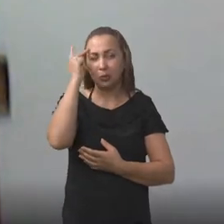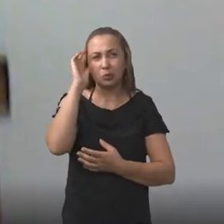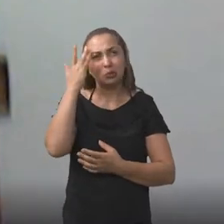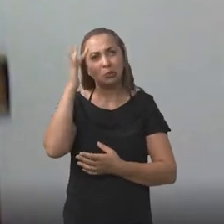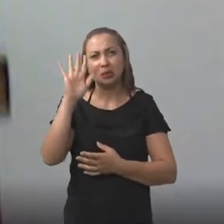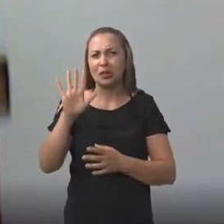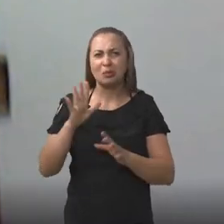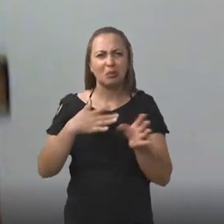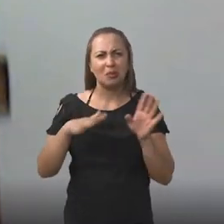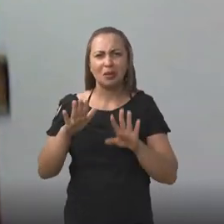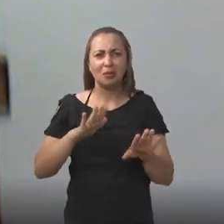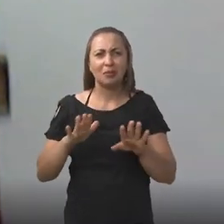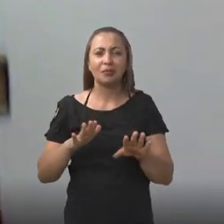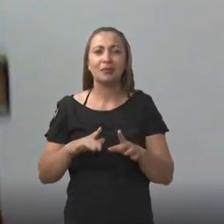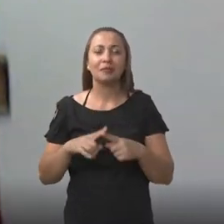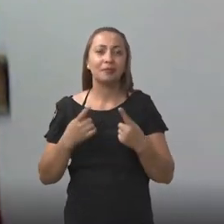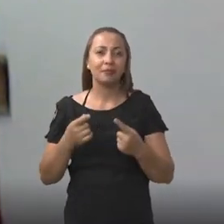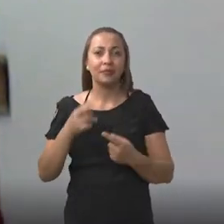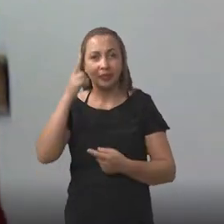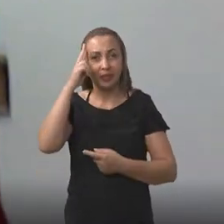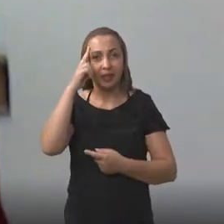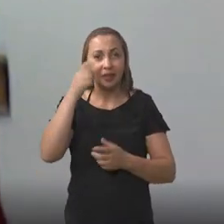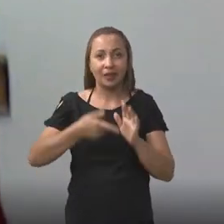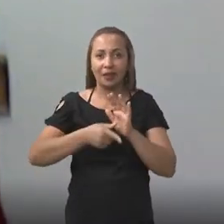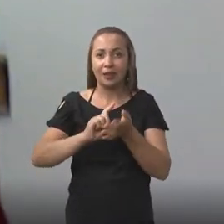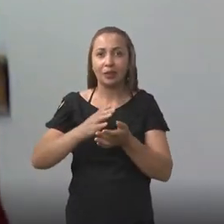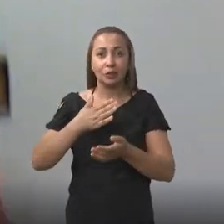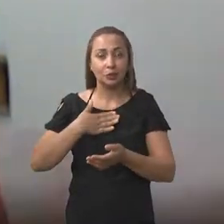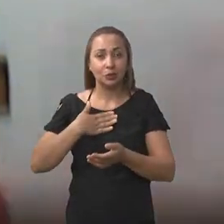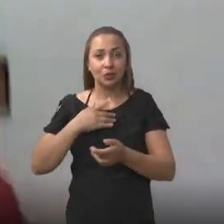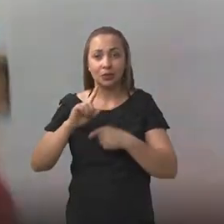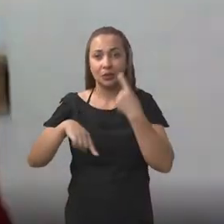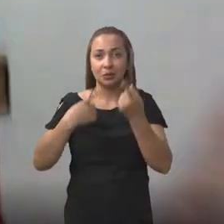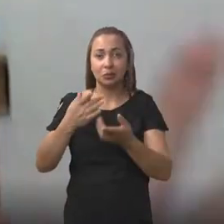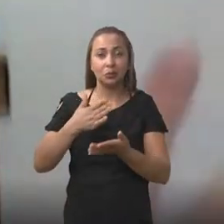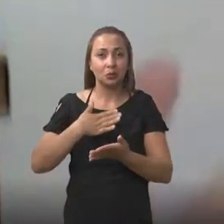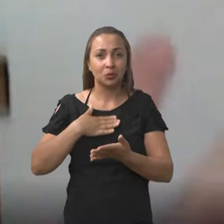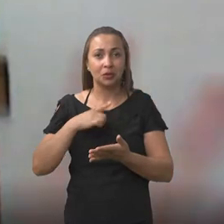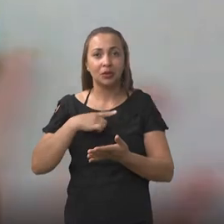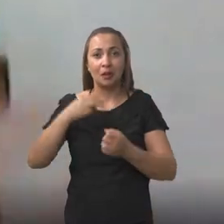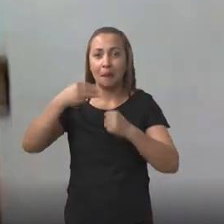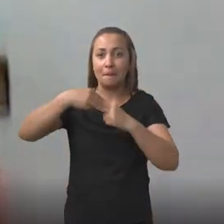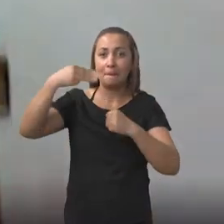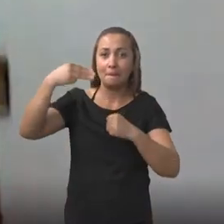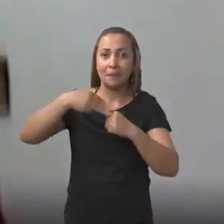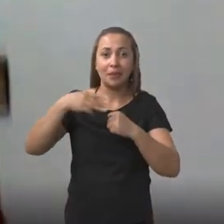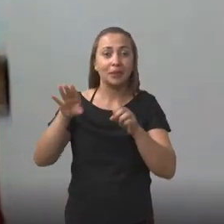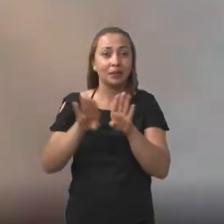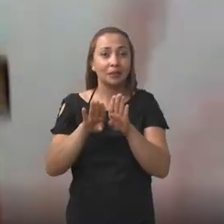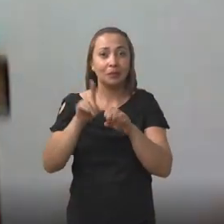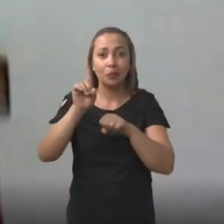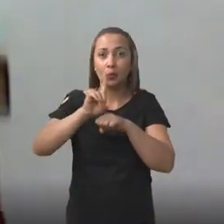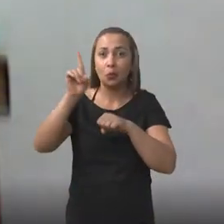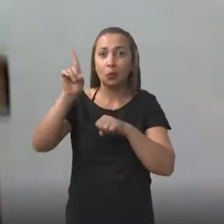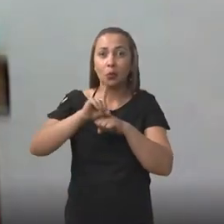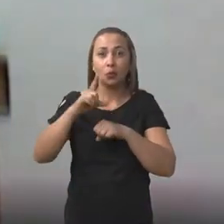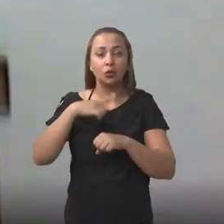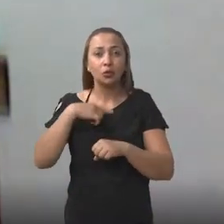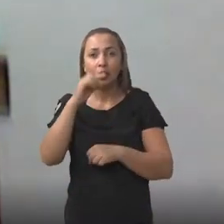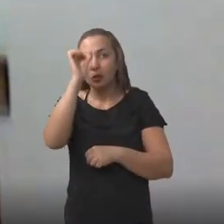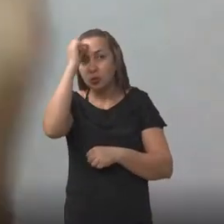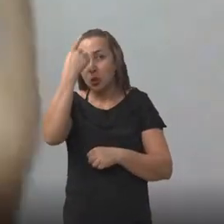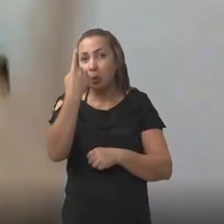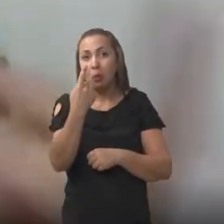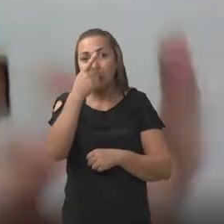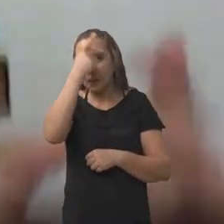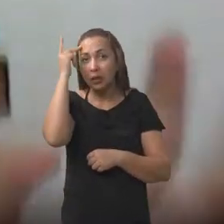à quarta, eu não lembro exatamente, assim, a ordem, mas, assim, antes de mim, depois de mim, sempre foram mestres e doutores, assim,